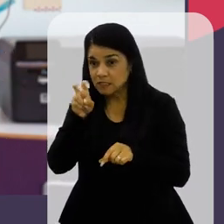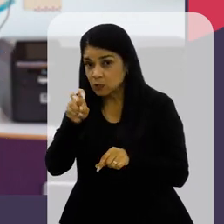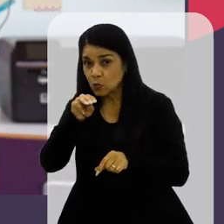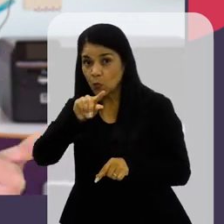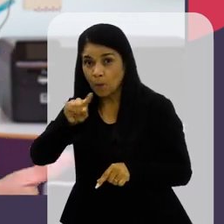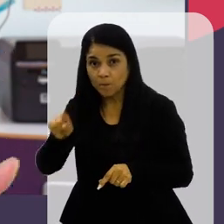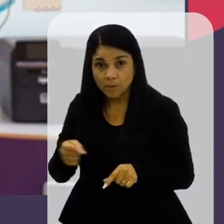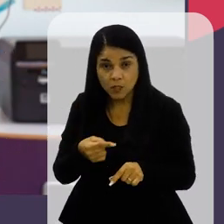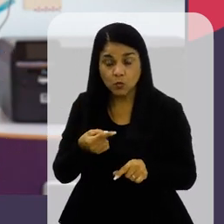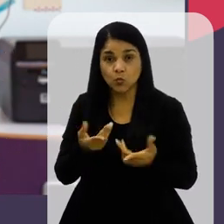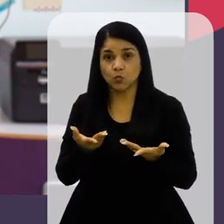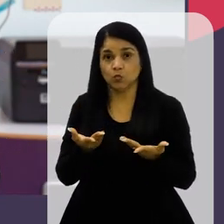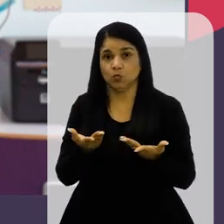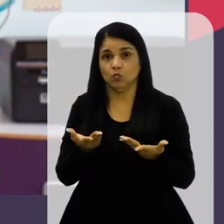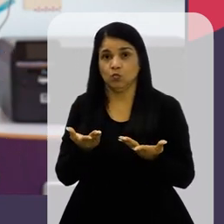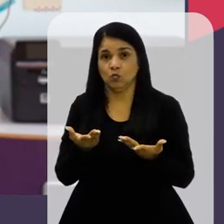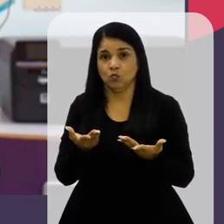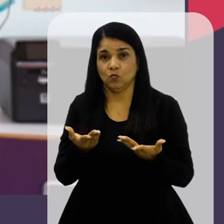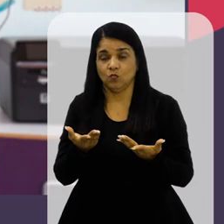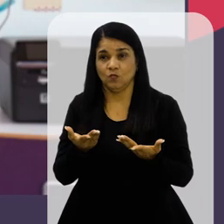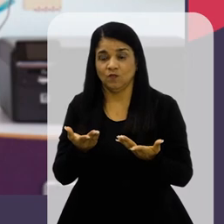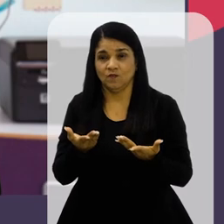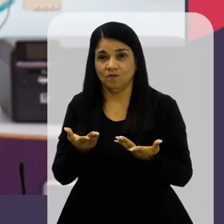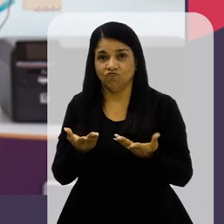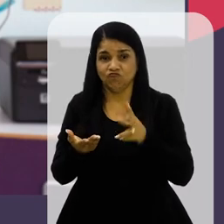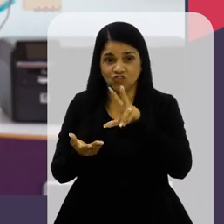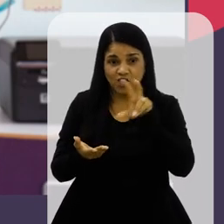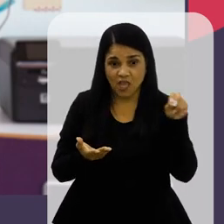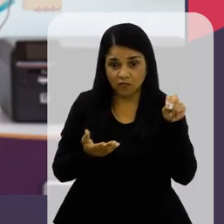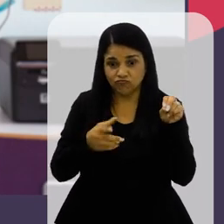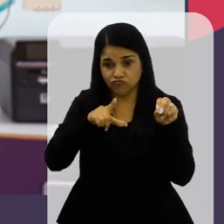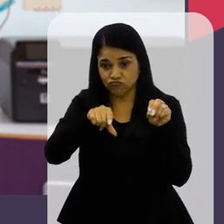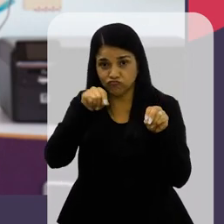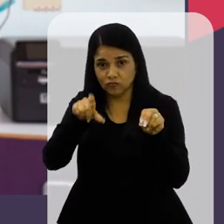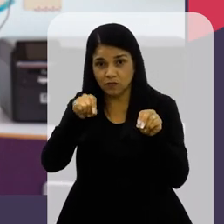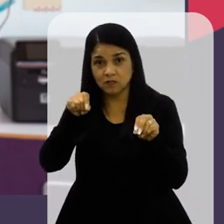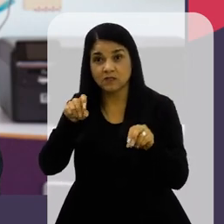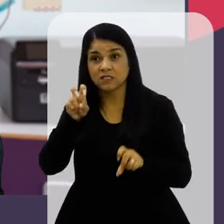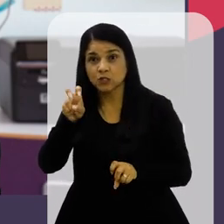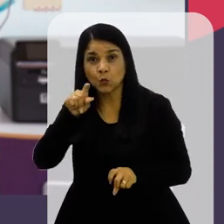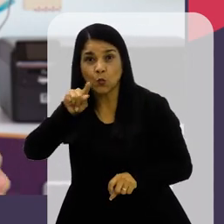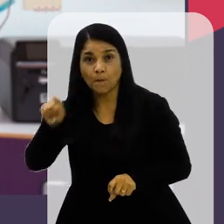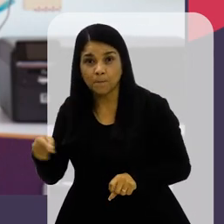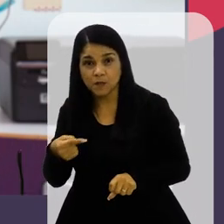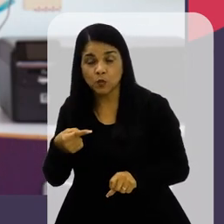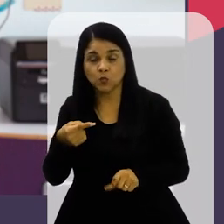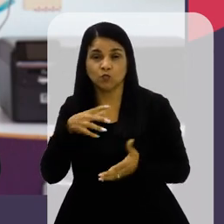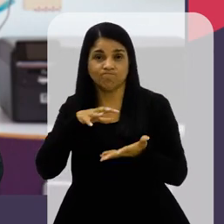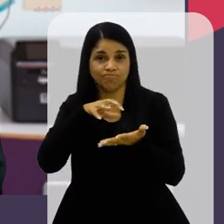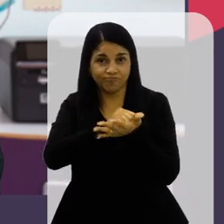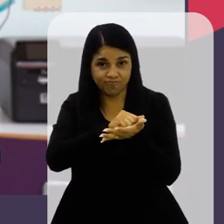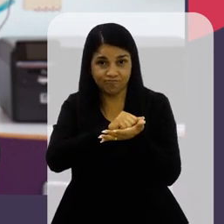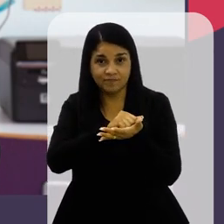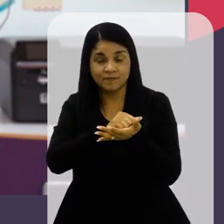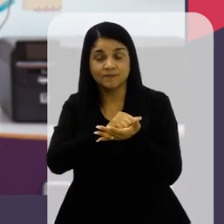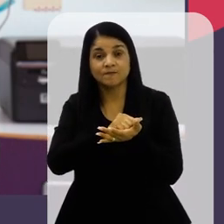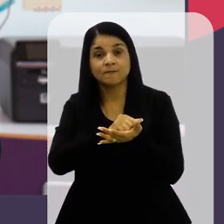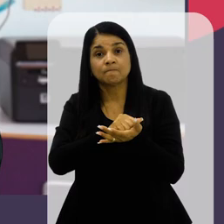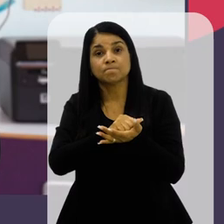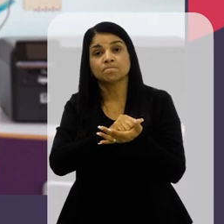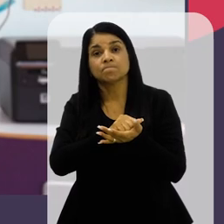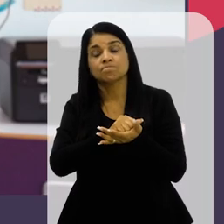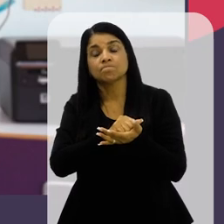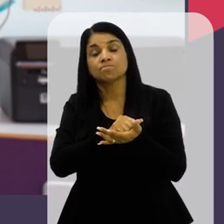selecionar 5 mil De 500 mil Já é Um número Imenso De